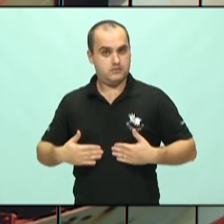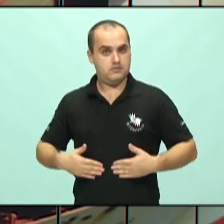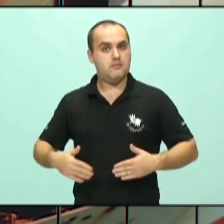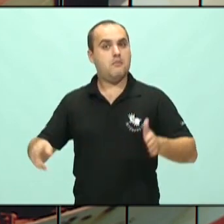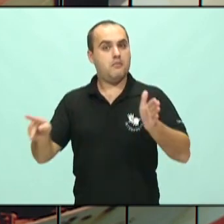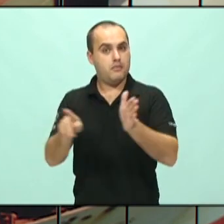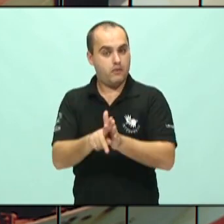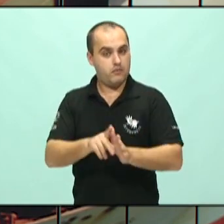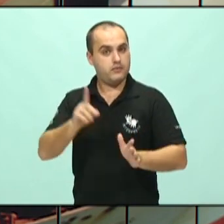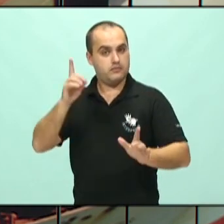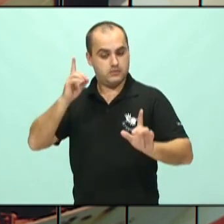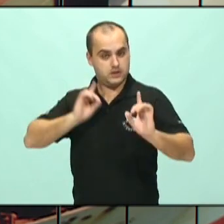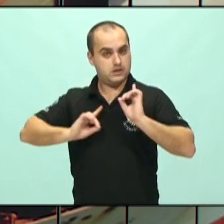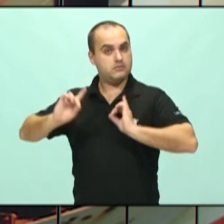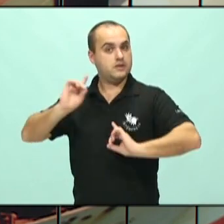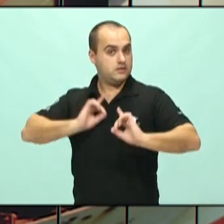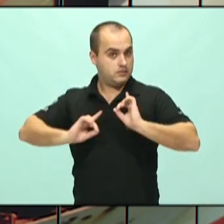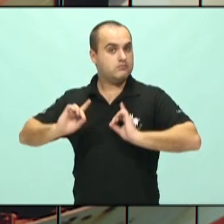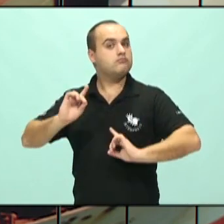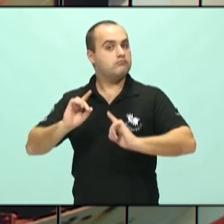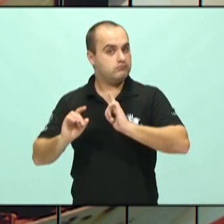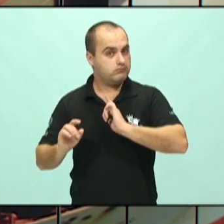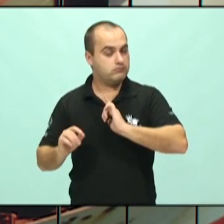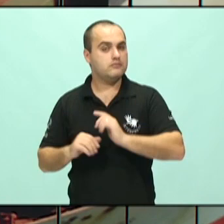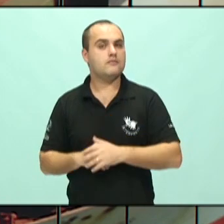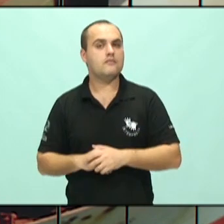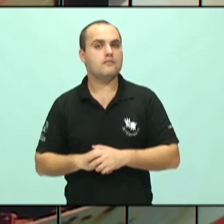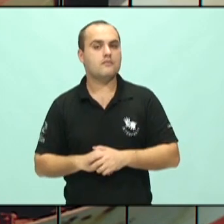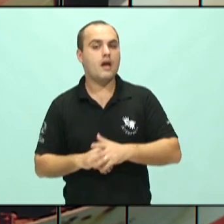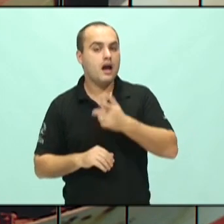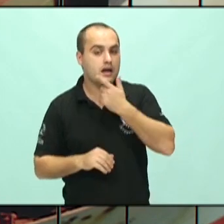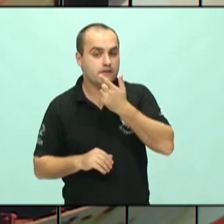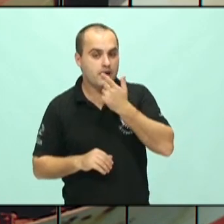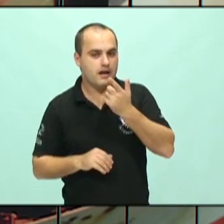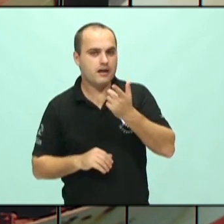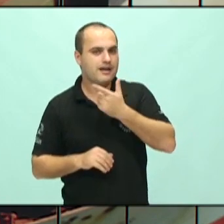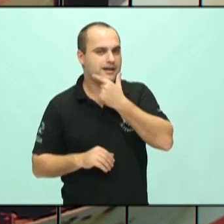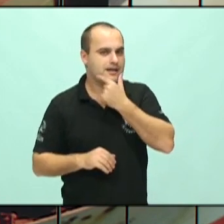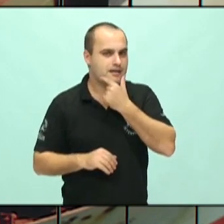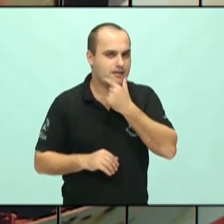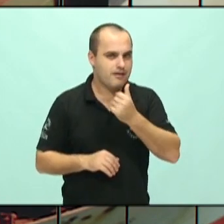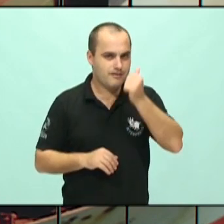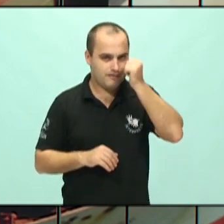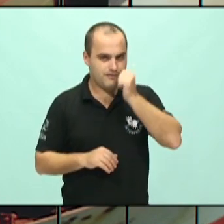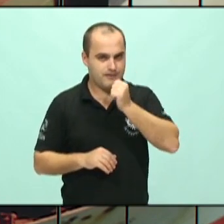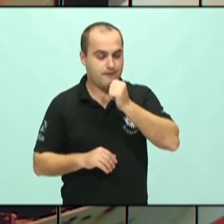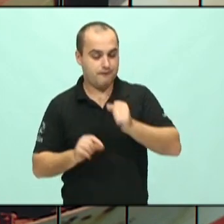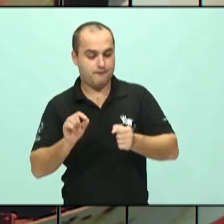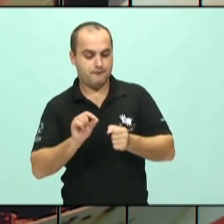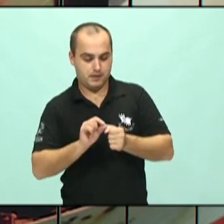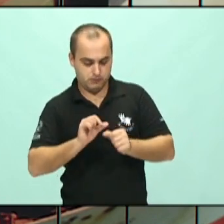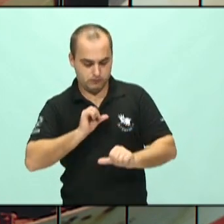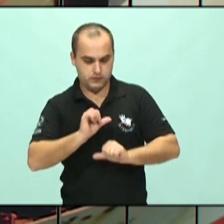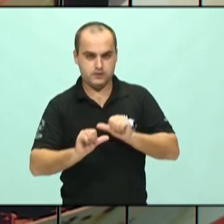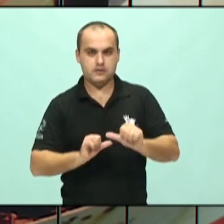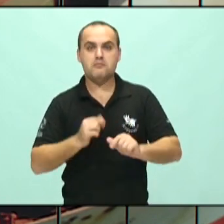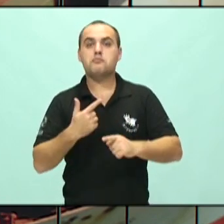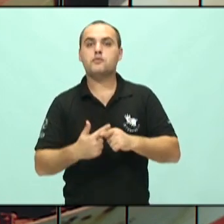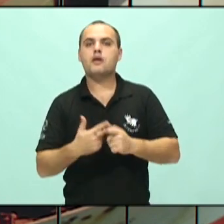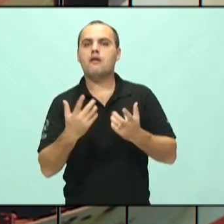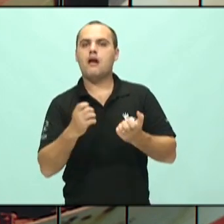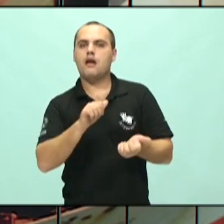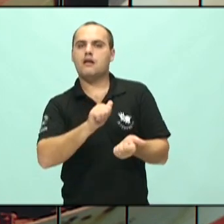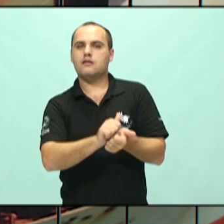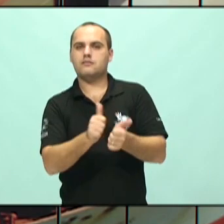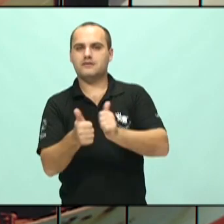depressivas. A gente até refere que o ser humano, ele faz essas alterações por questões adaptativas.